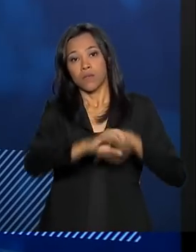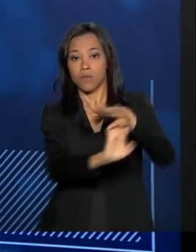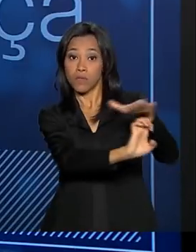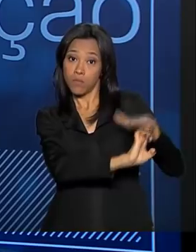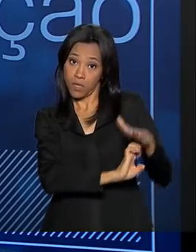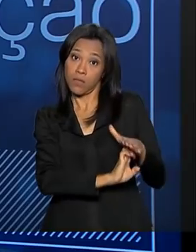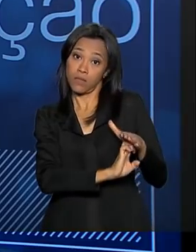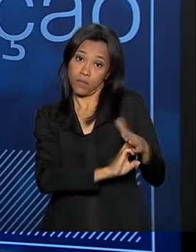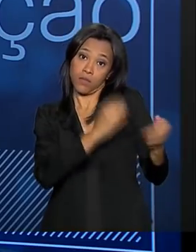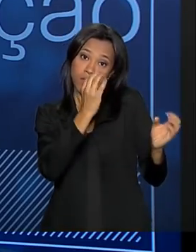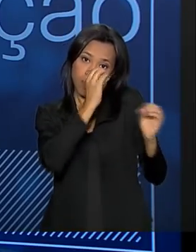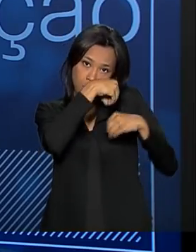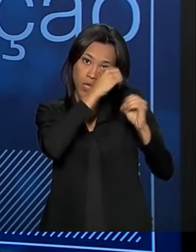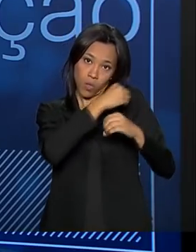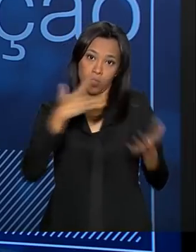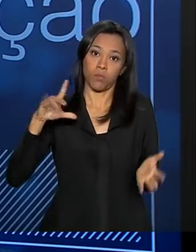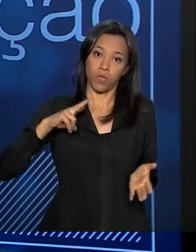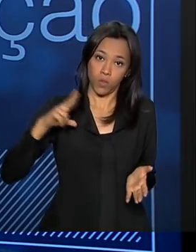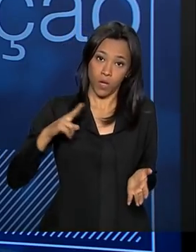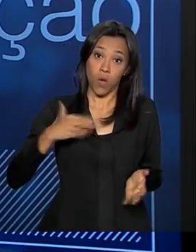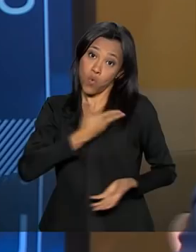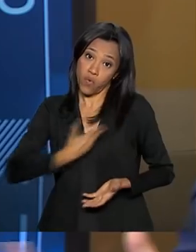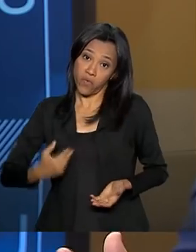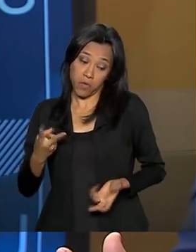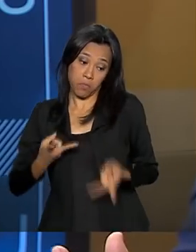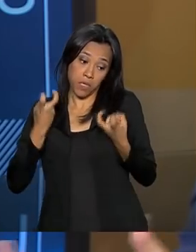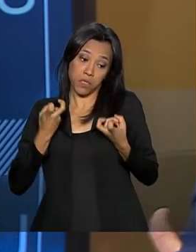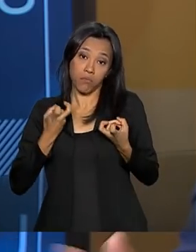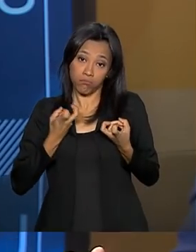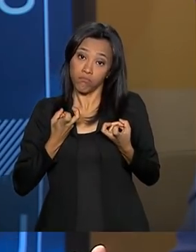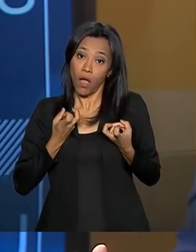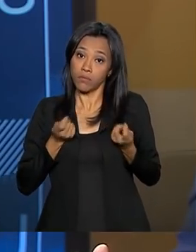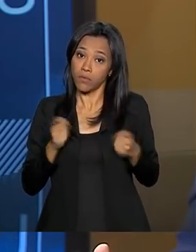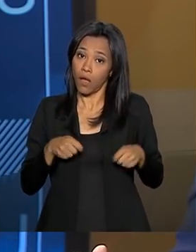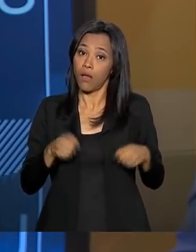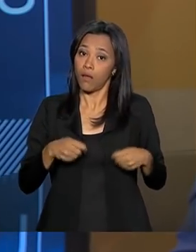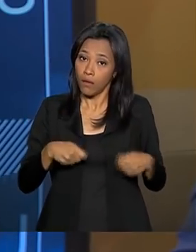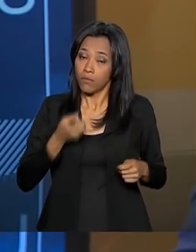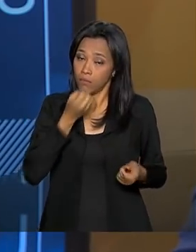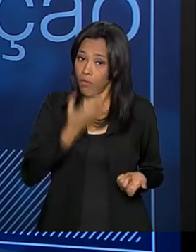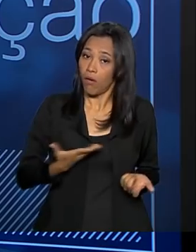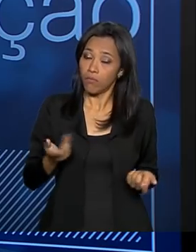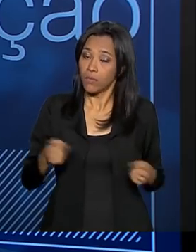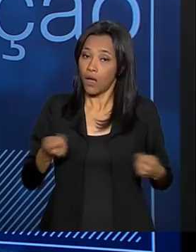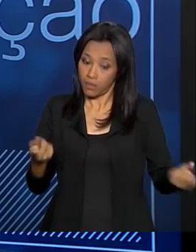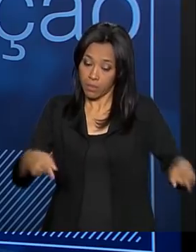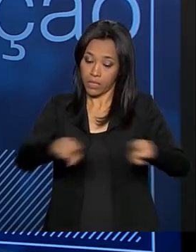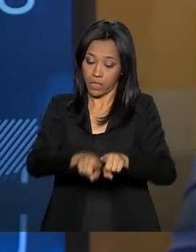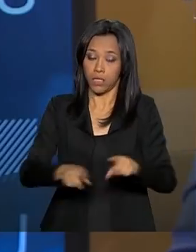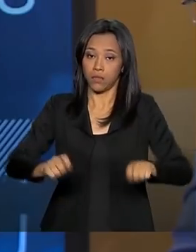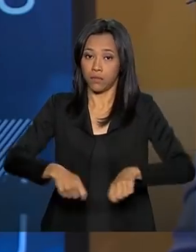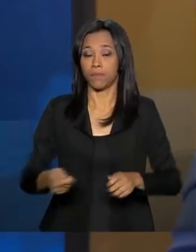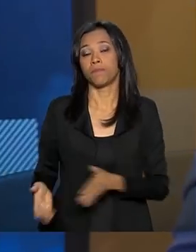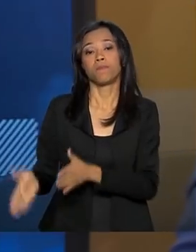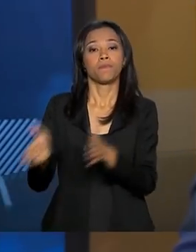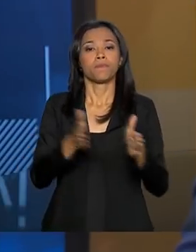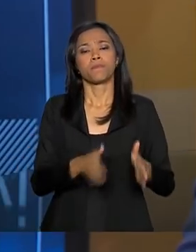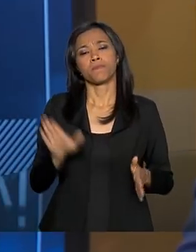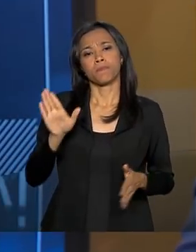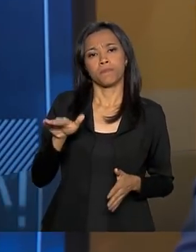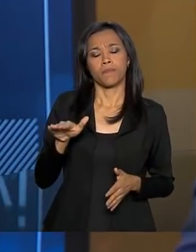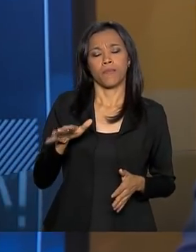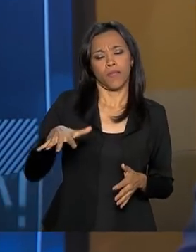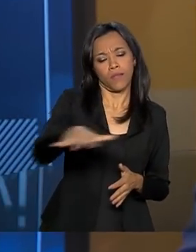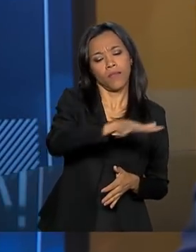Nesse governo, é um governo que vê isso com bons olhos, essa parceria complementar entre o público e o privado. Agora, o setor